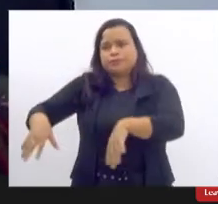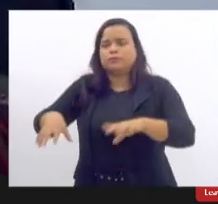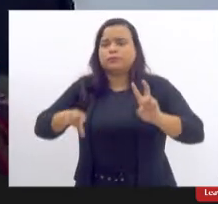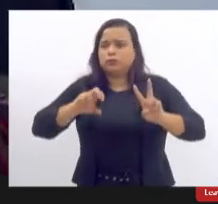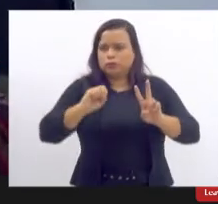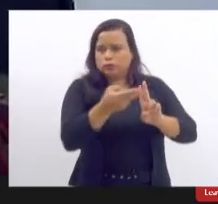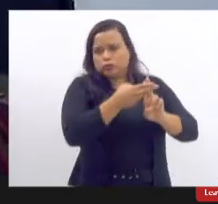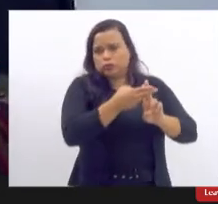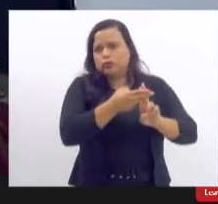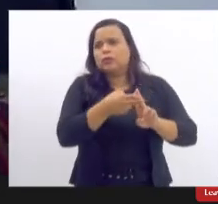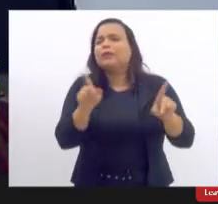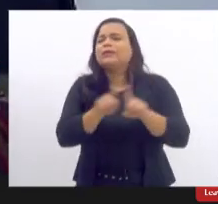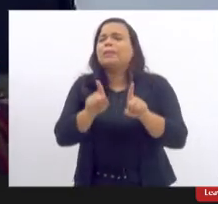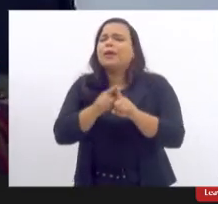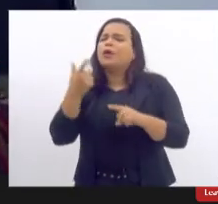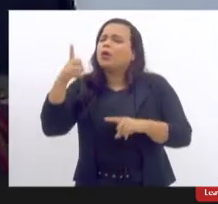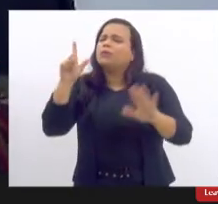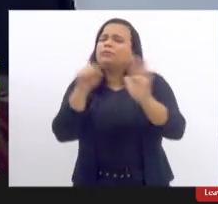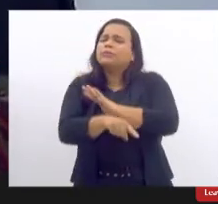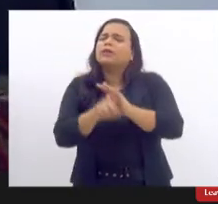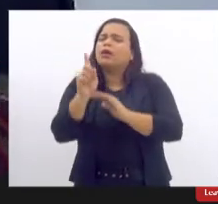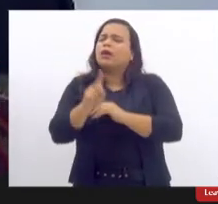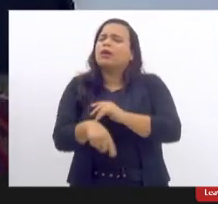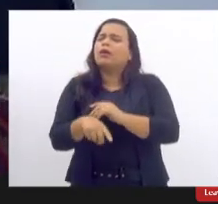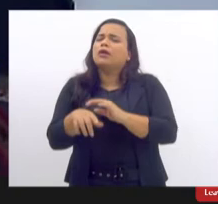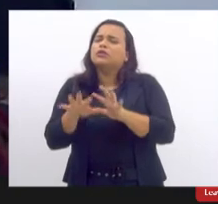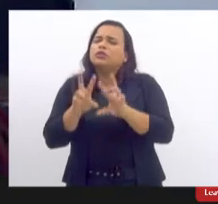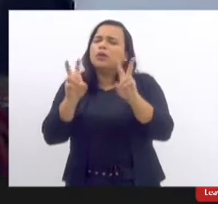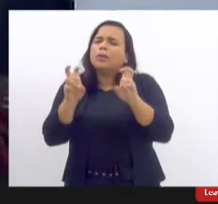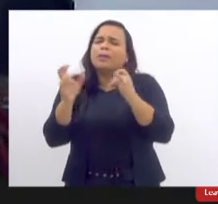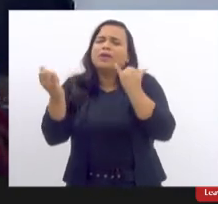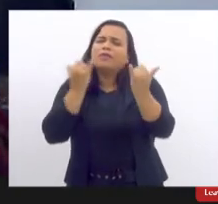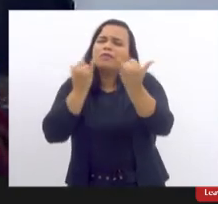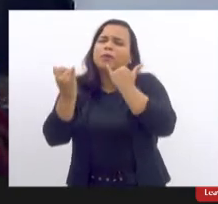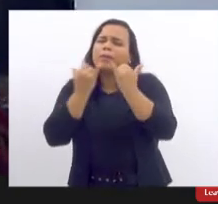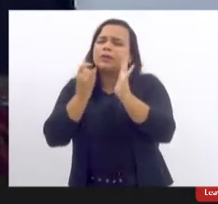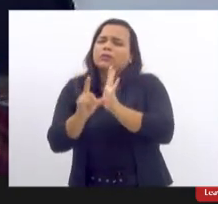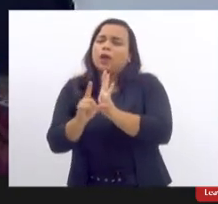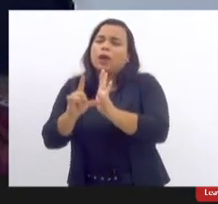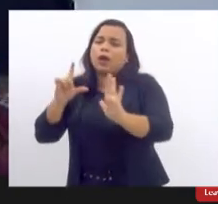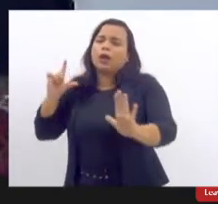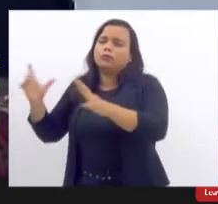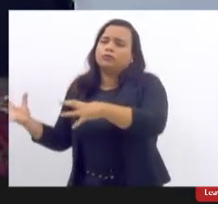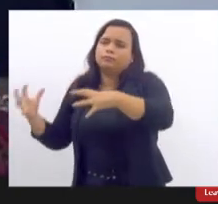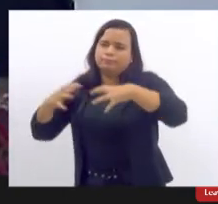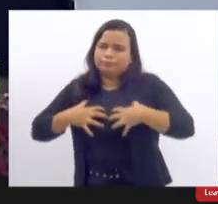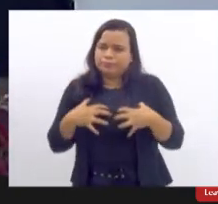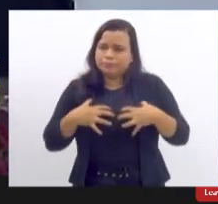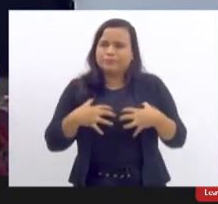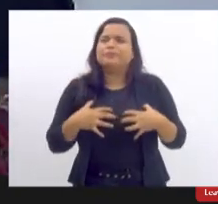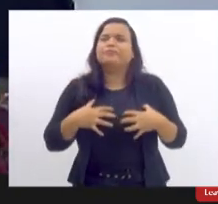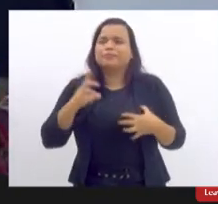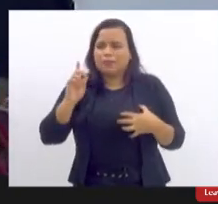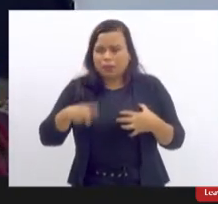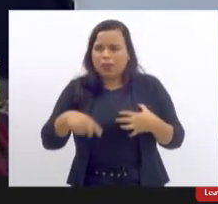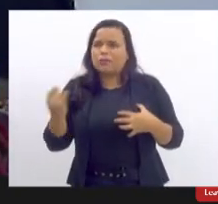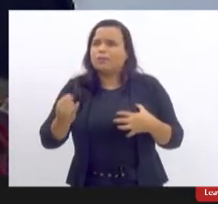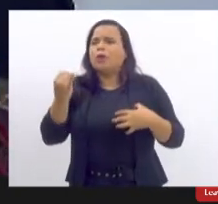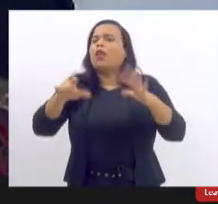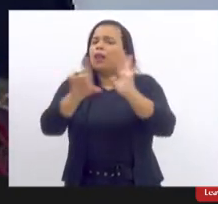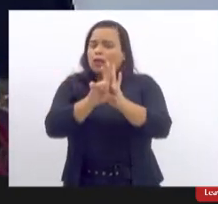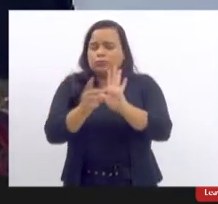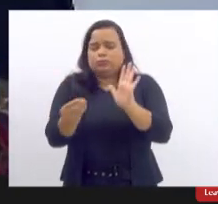outra coisa essa parte da informação prévia que é outro ponto da lei que foi